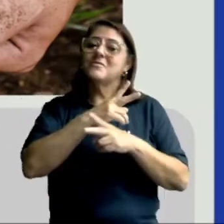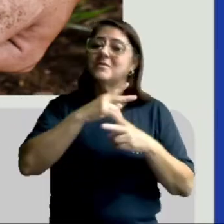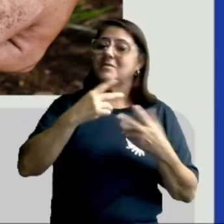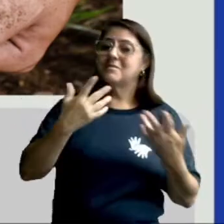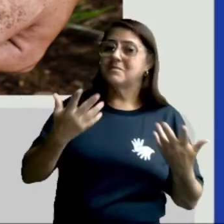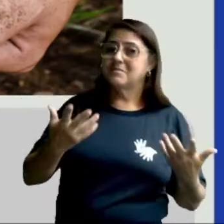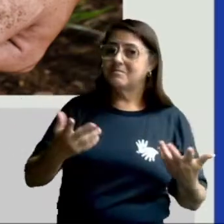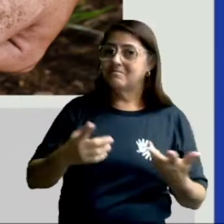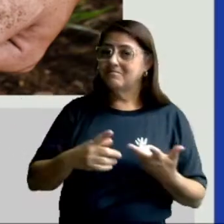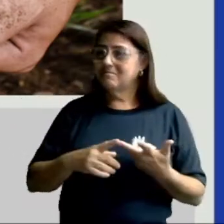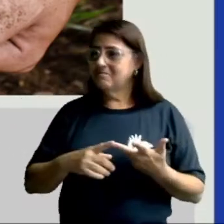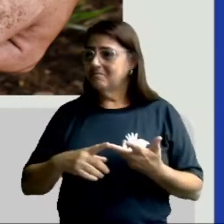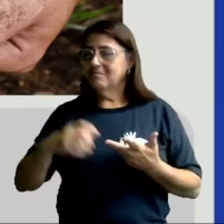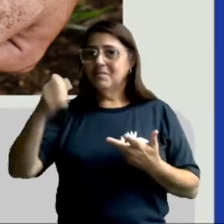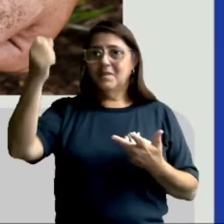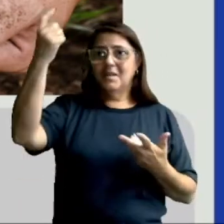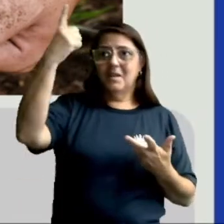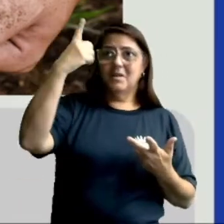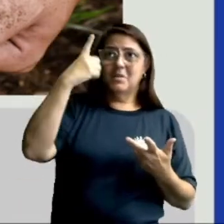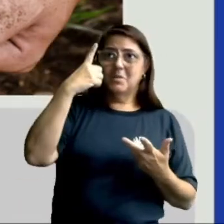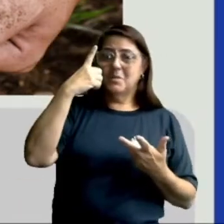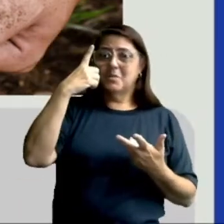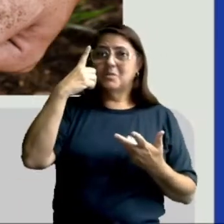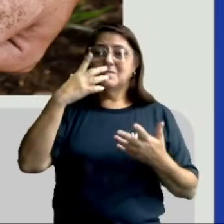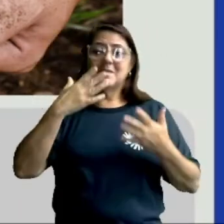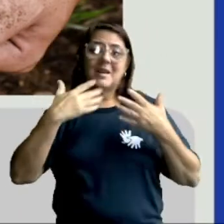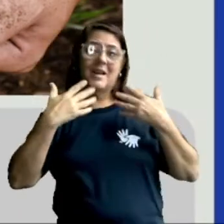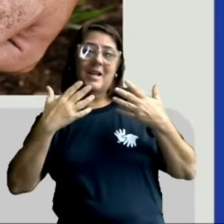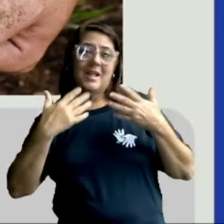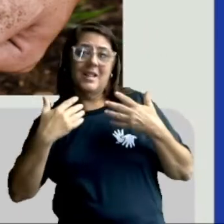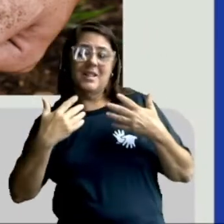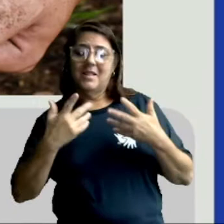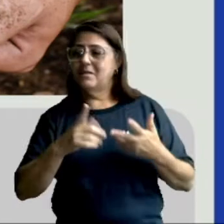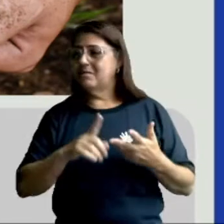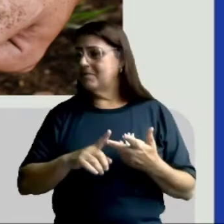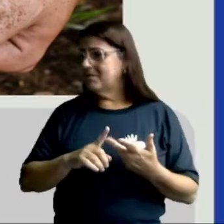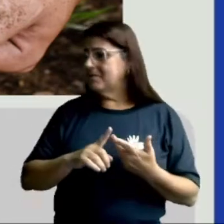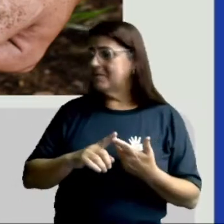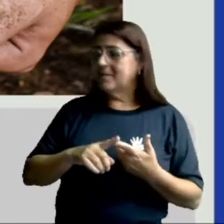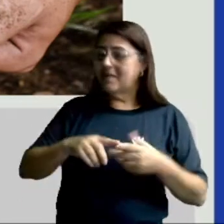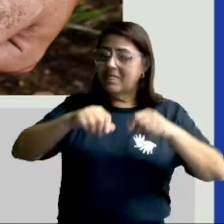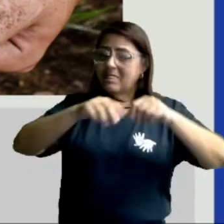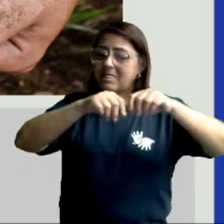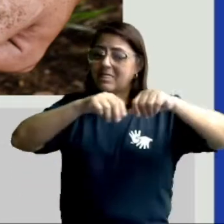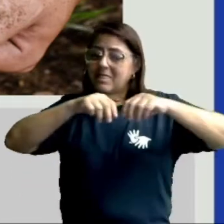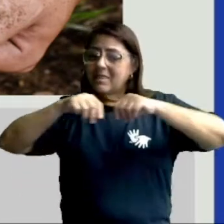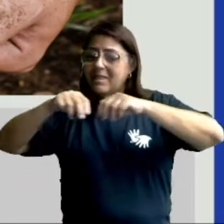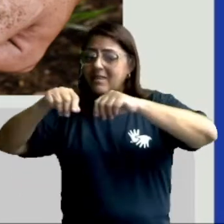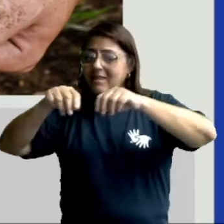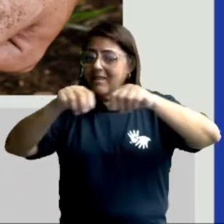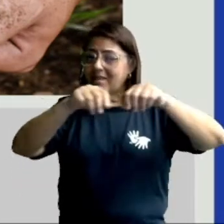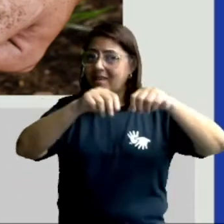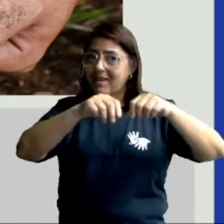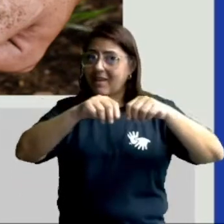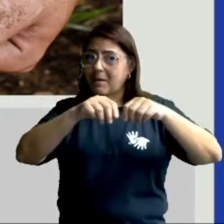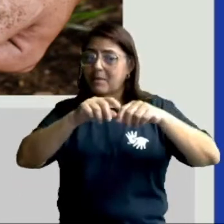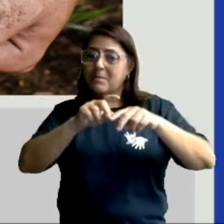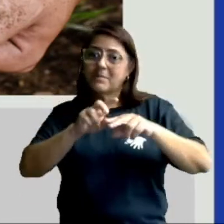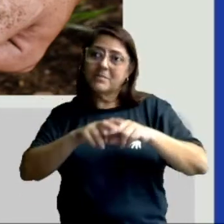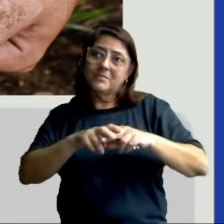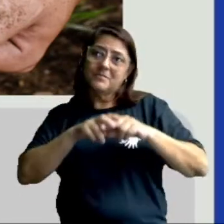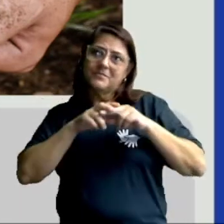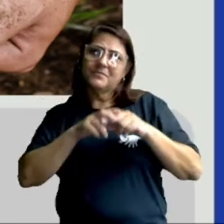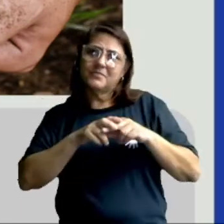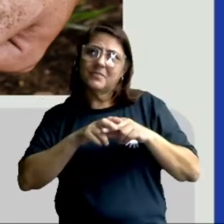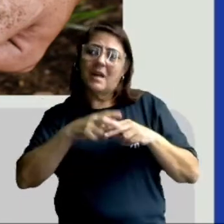precisam da luz e do calor do sol e precisam da terra, pois